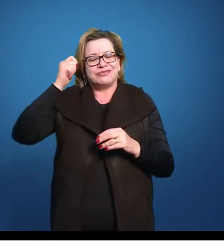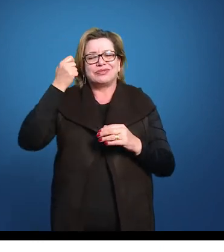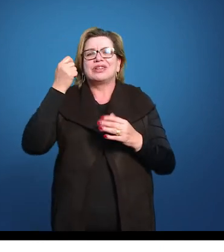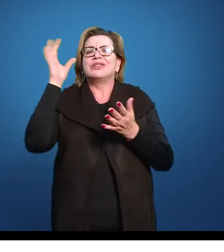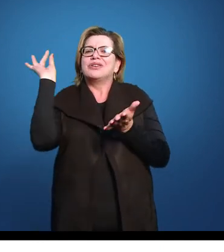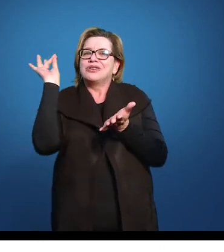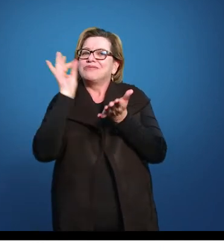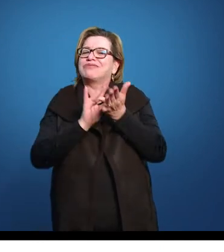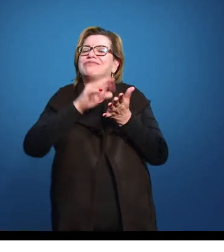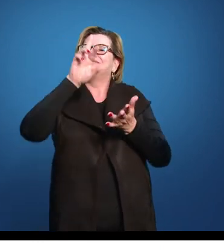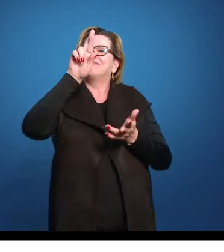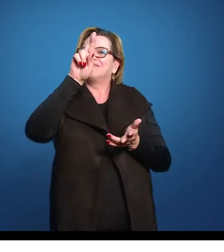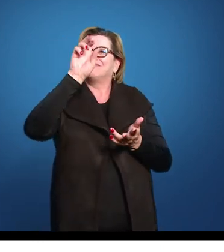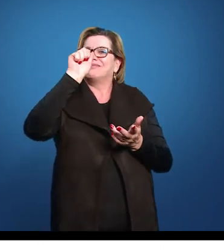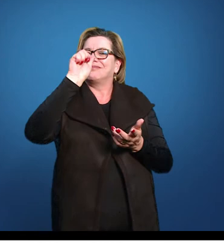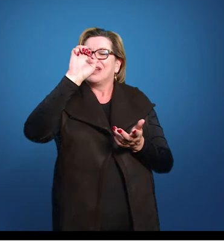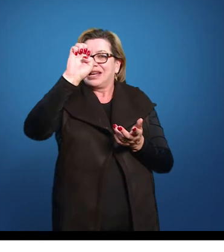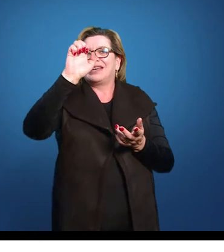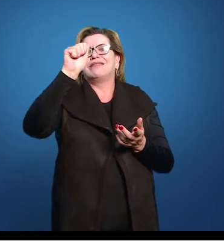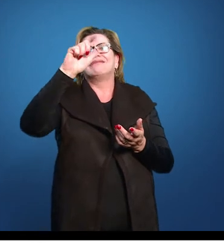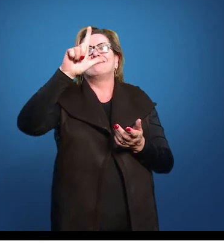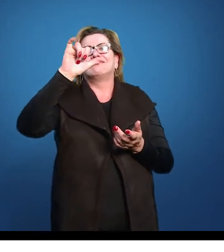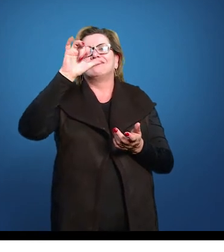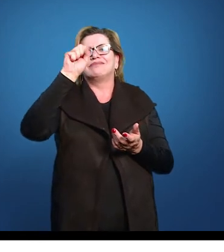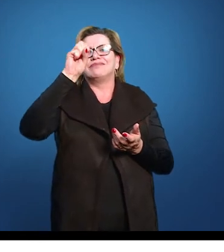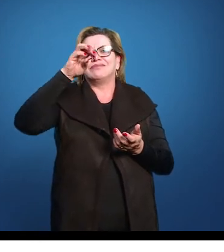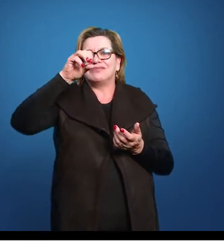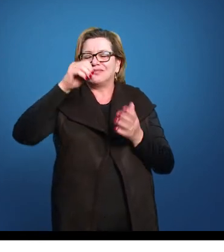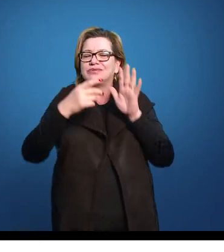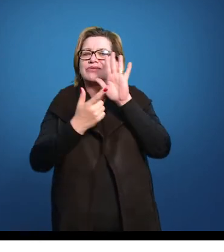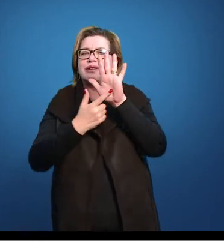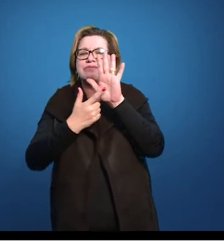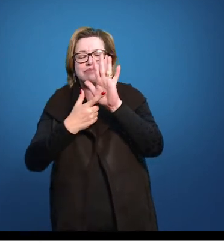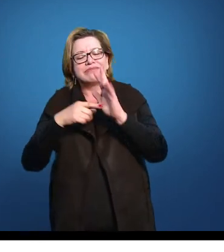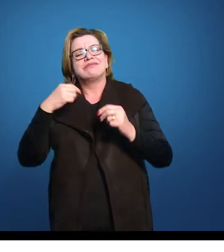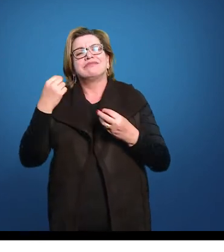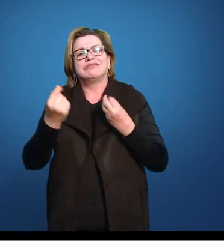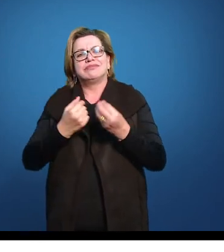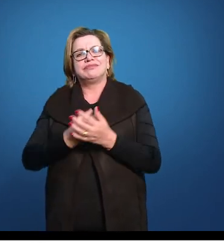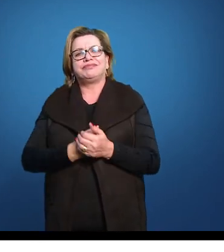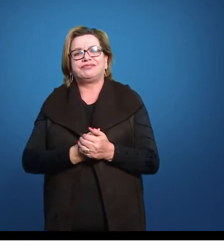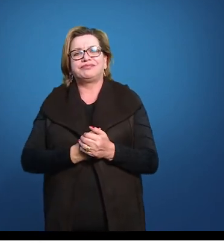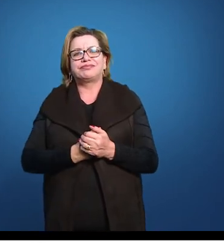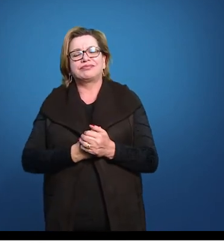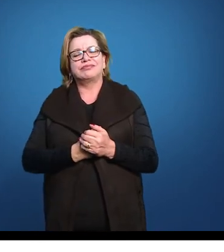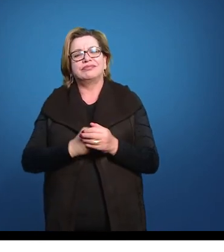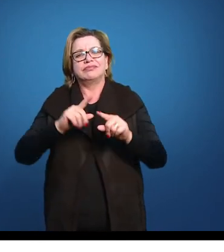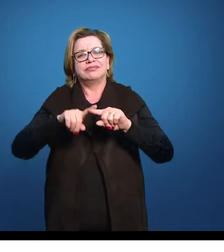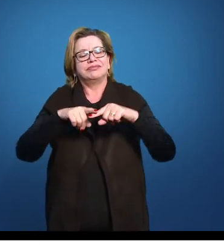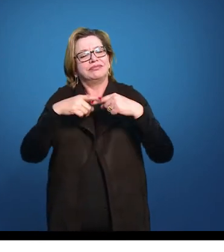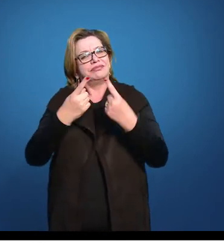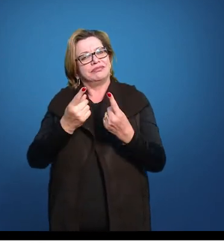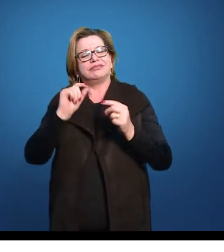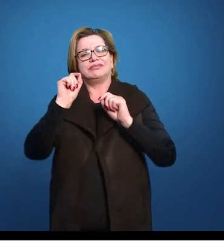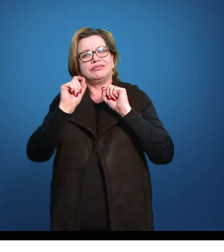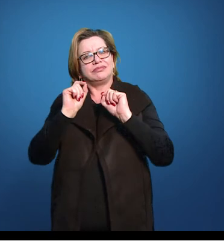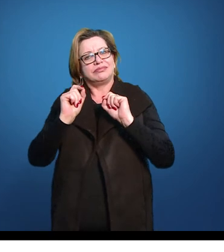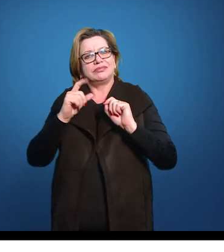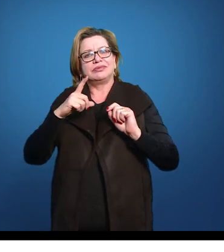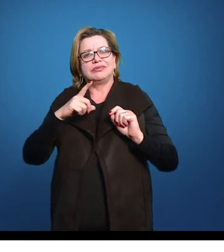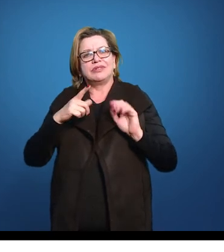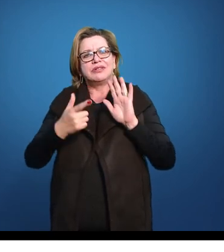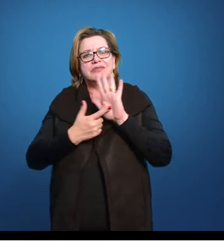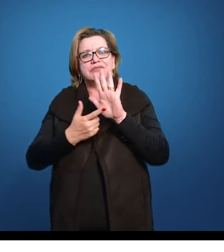realismo, que vai passar, então, a mostrar algumas coisas que o romantismo deixou de lado. Mas isso tira o